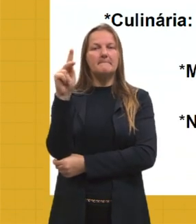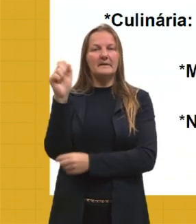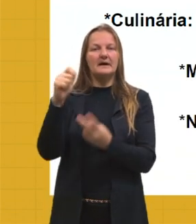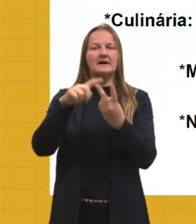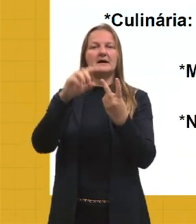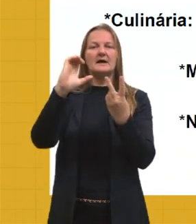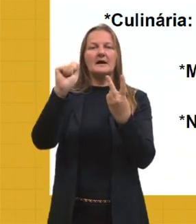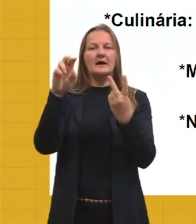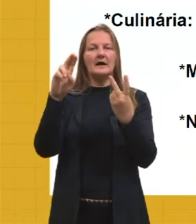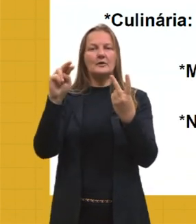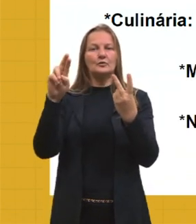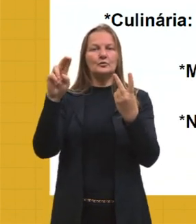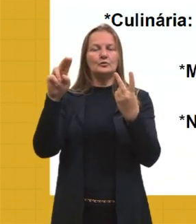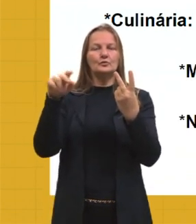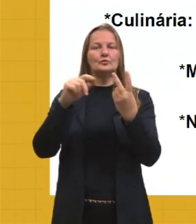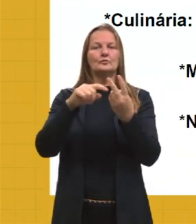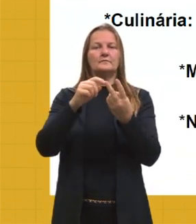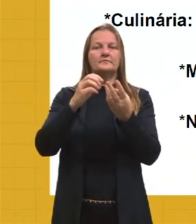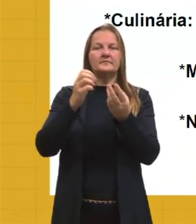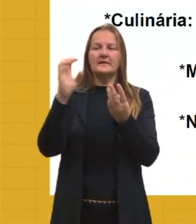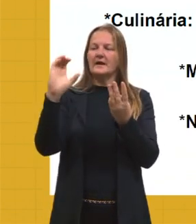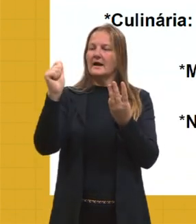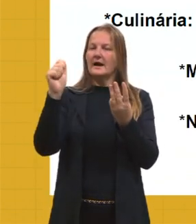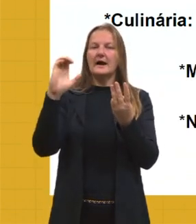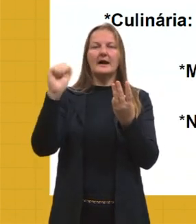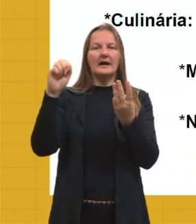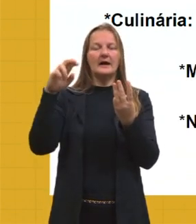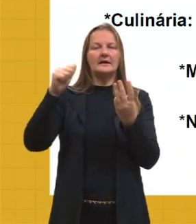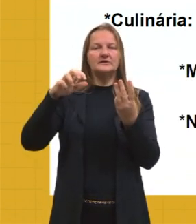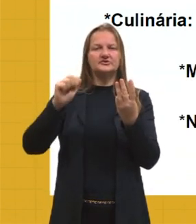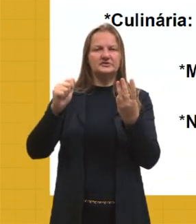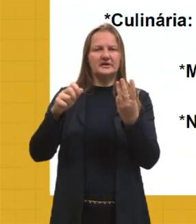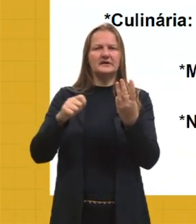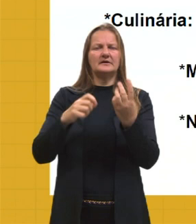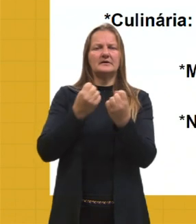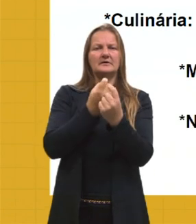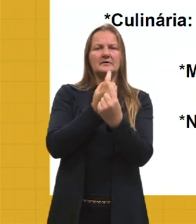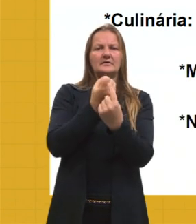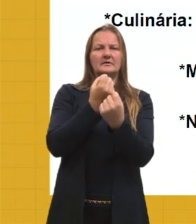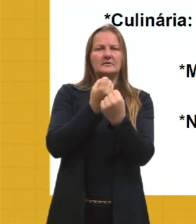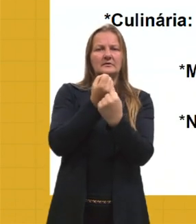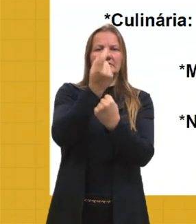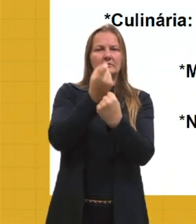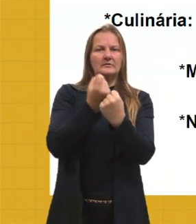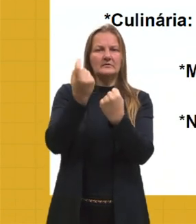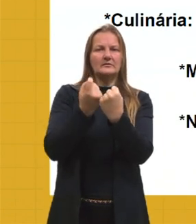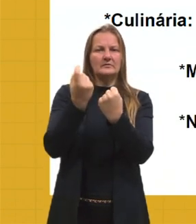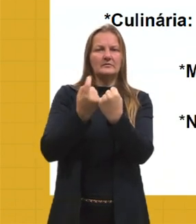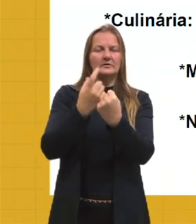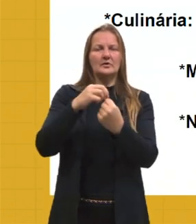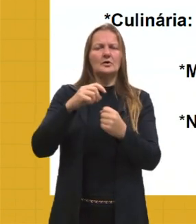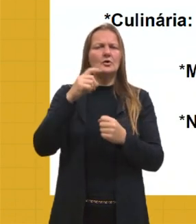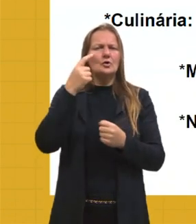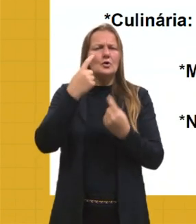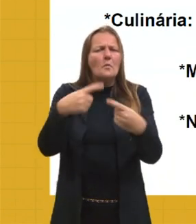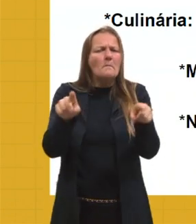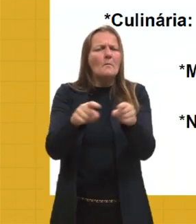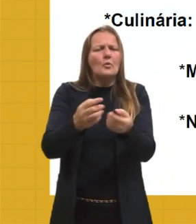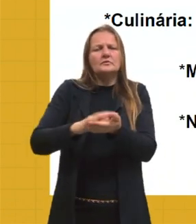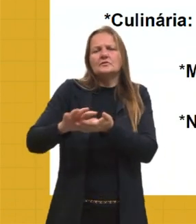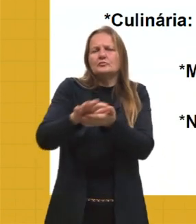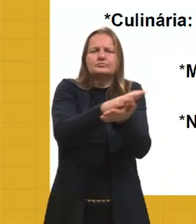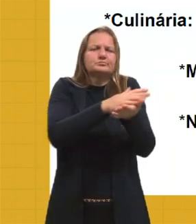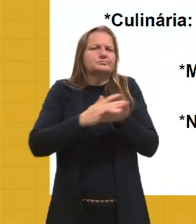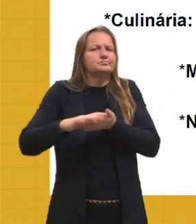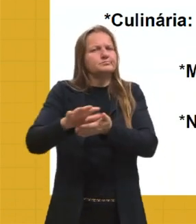caruru, acarajé, o machixe, o samba, o choro. Então, vejo que muitas